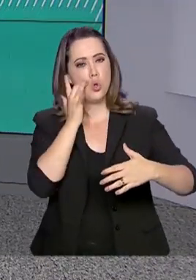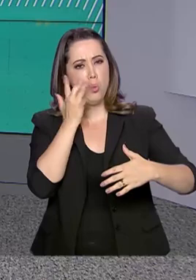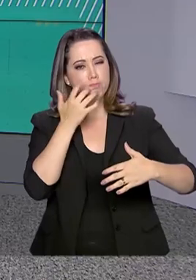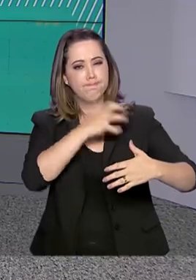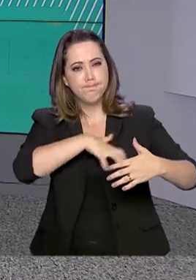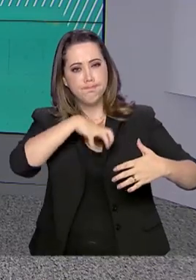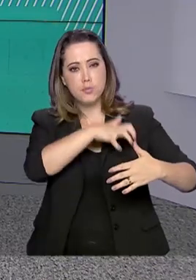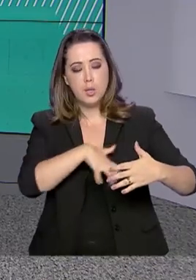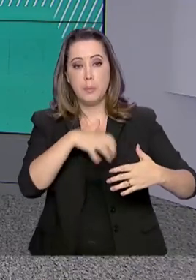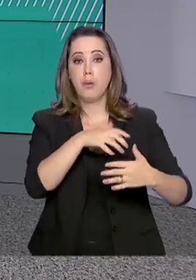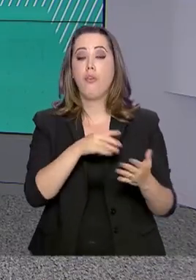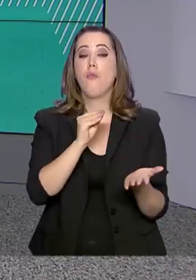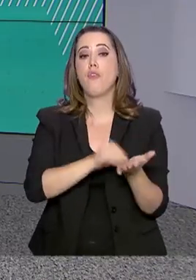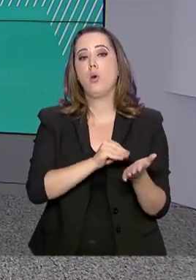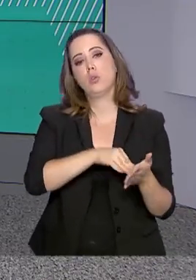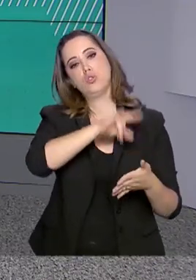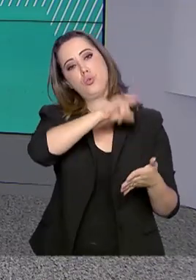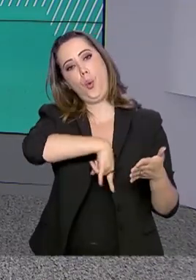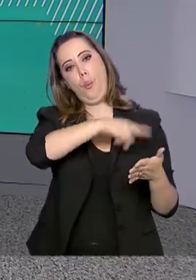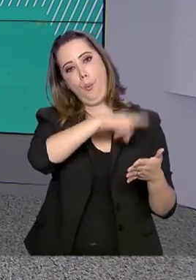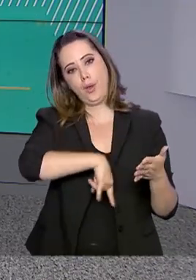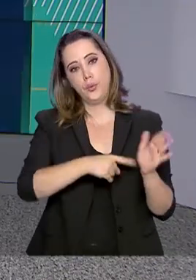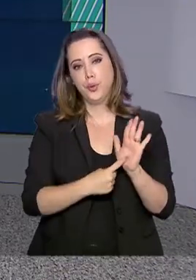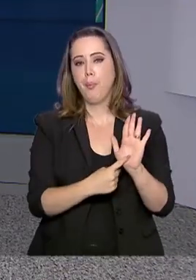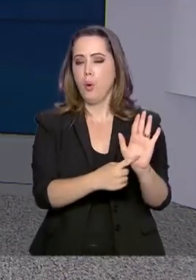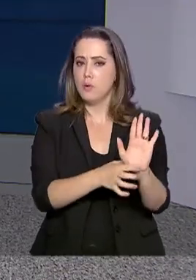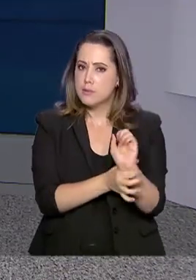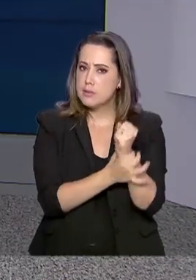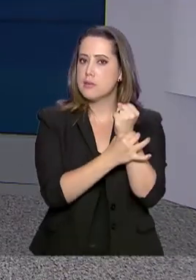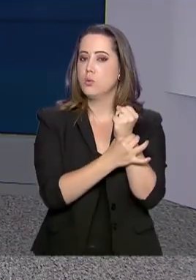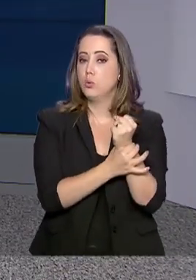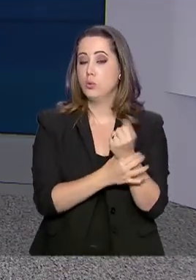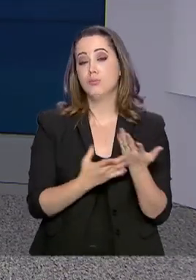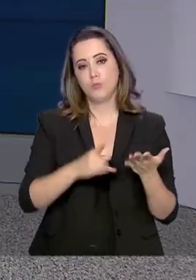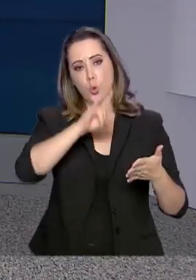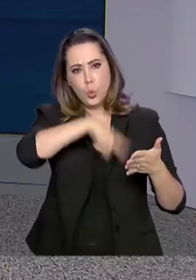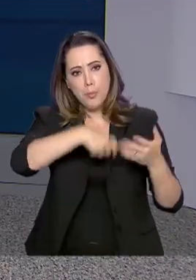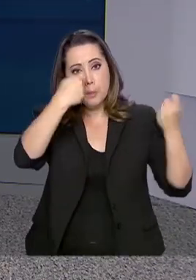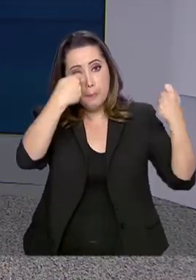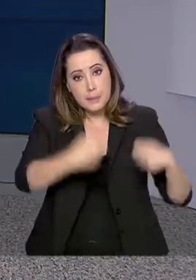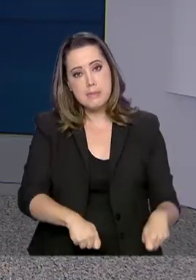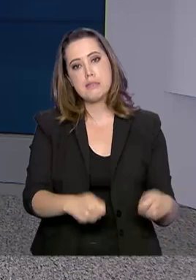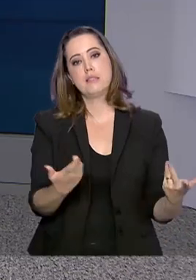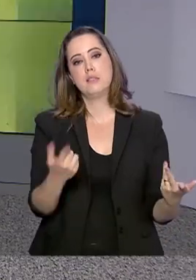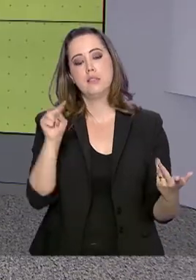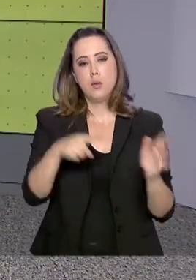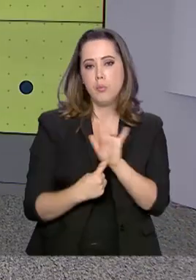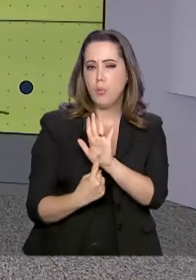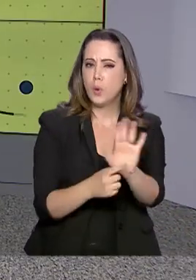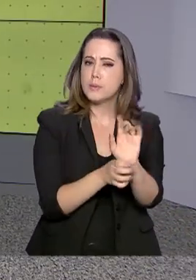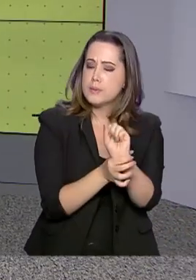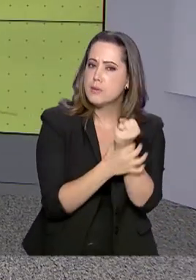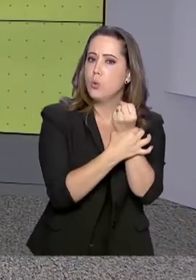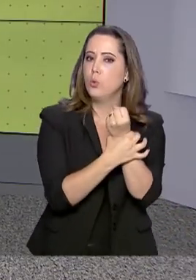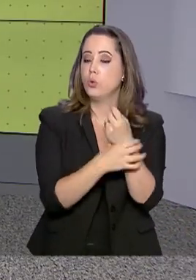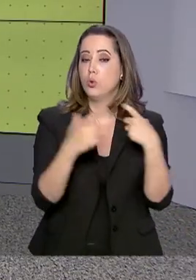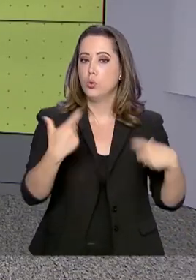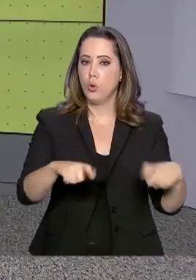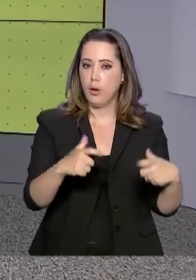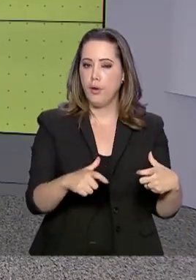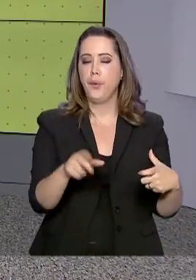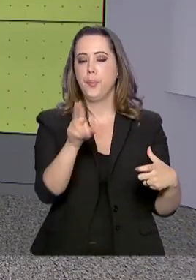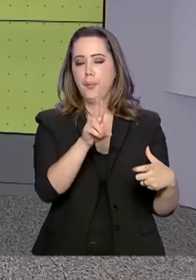semestre de 2019. Esse documento é obrigatório e atesta a segurança das estruturas das mineradoras para